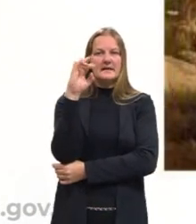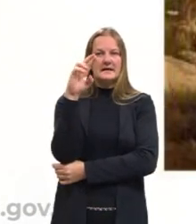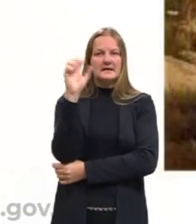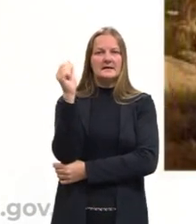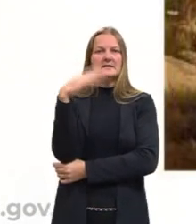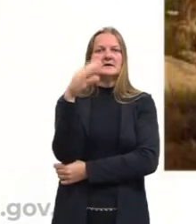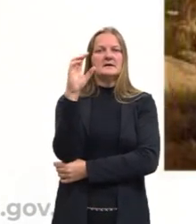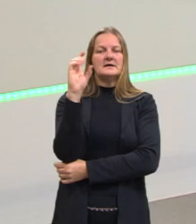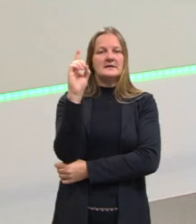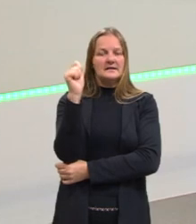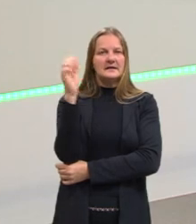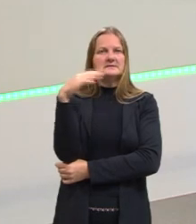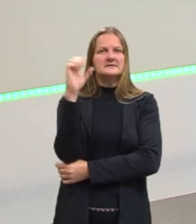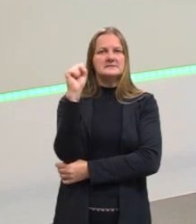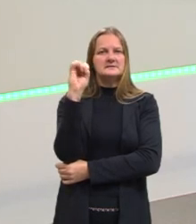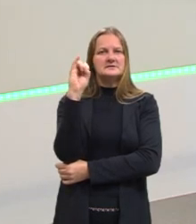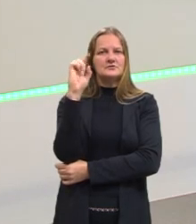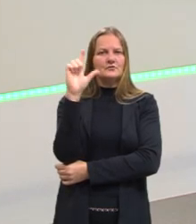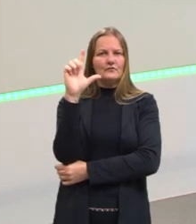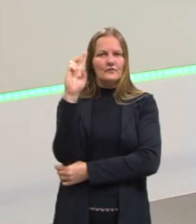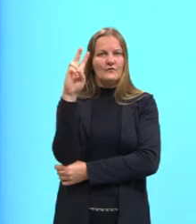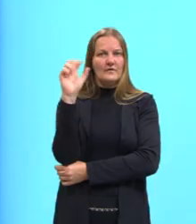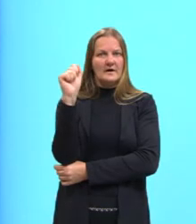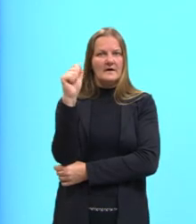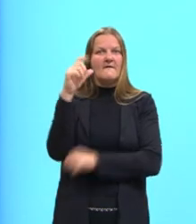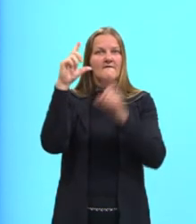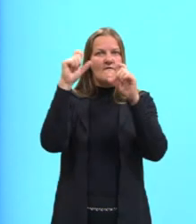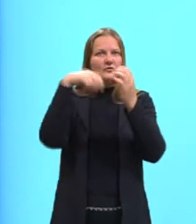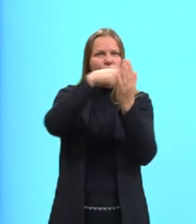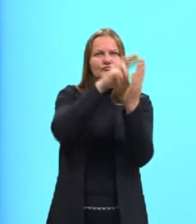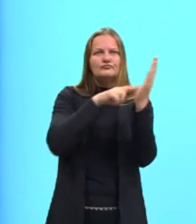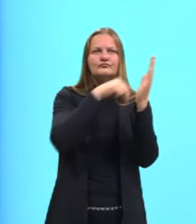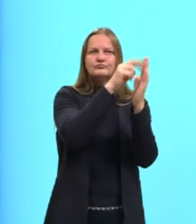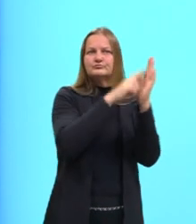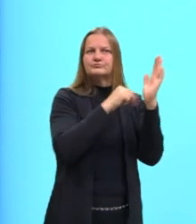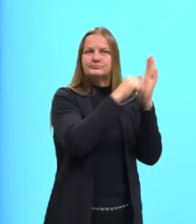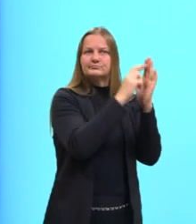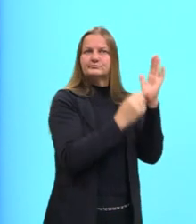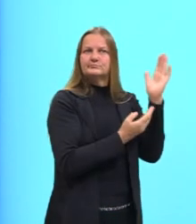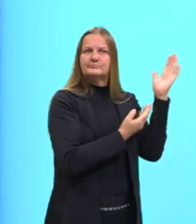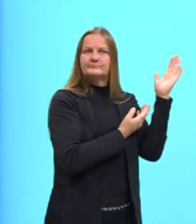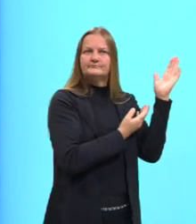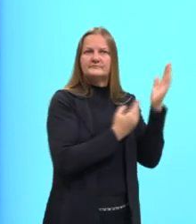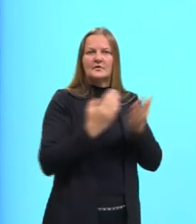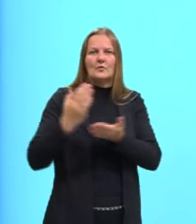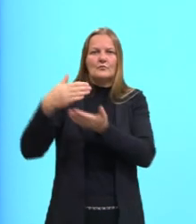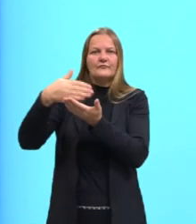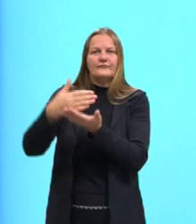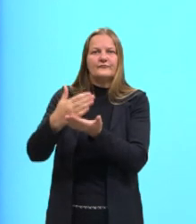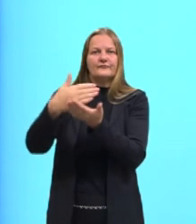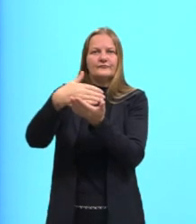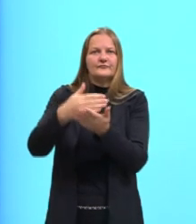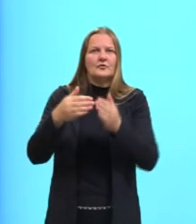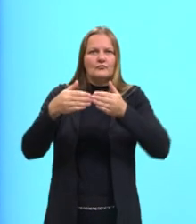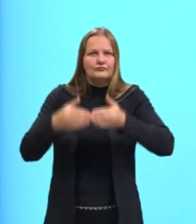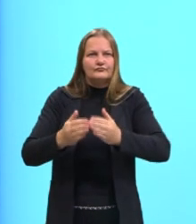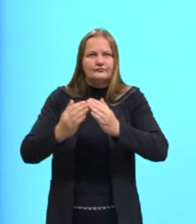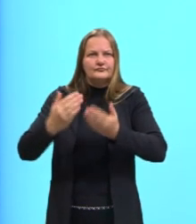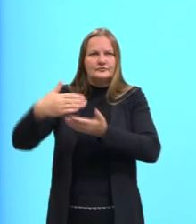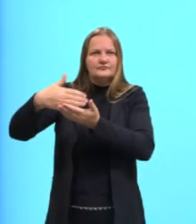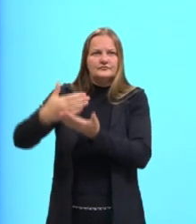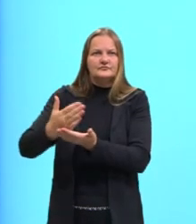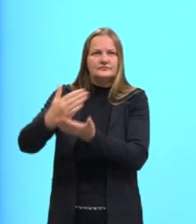Então, aqui, como vocês podem visualizar, nós temos ali uma caravela chegando, outras caravelas atrás.